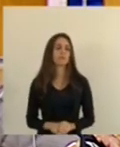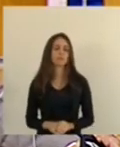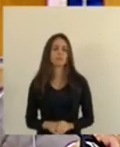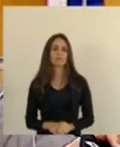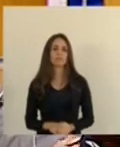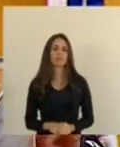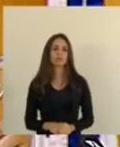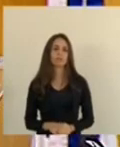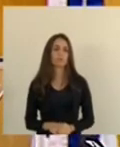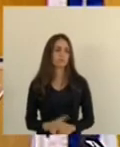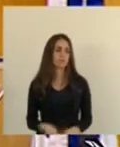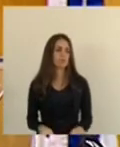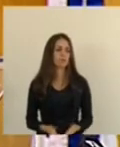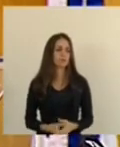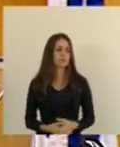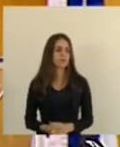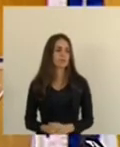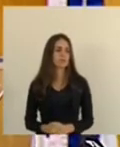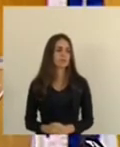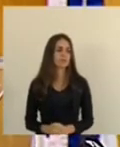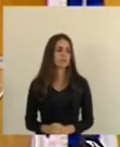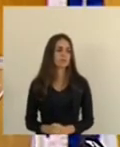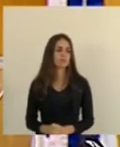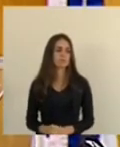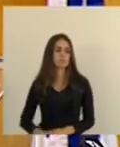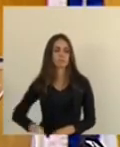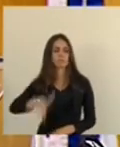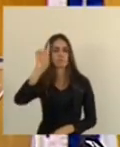obrigado deputado que Deus te abençoe também